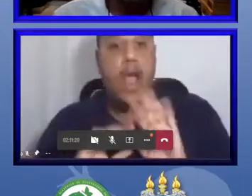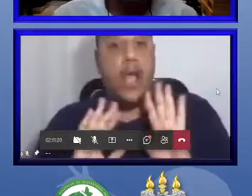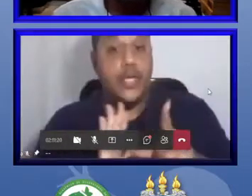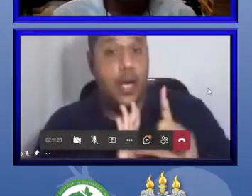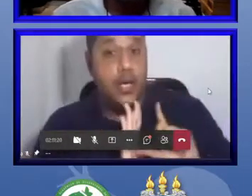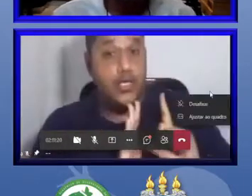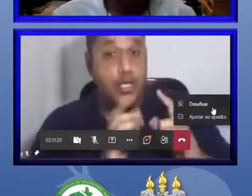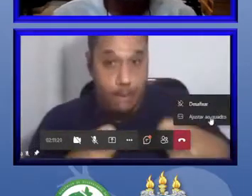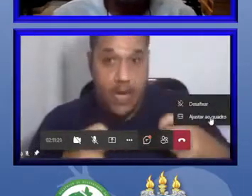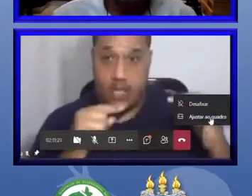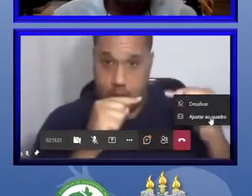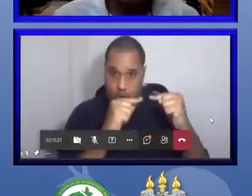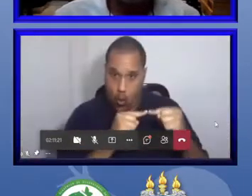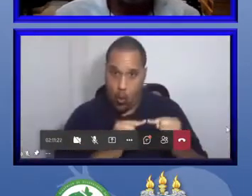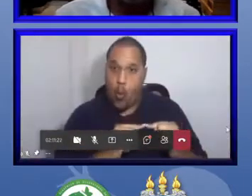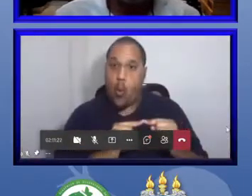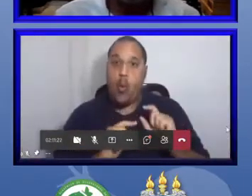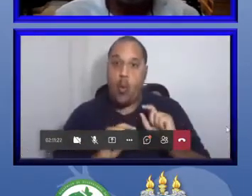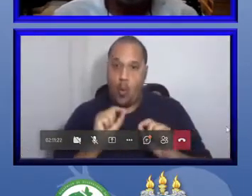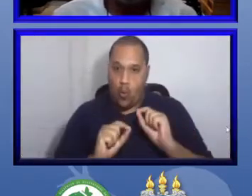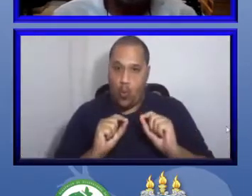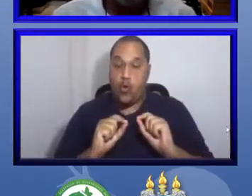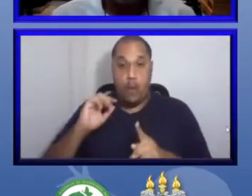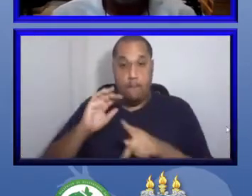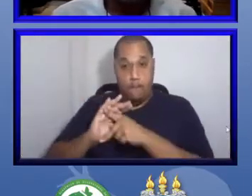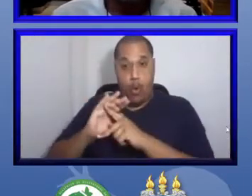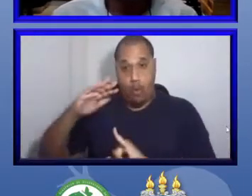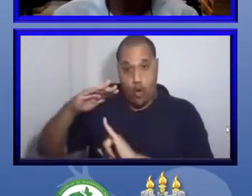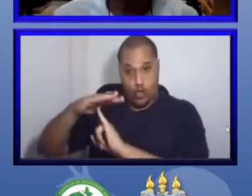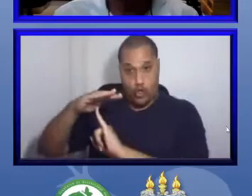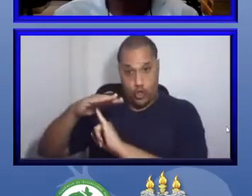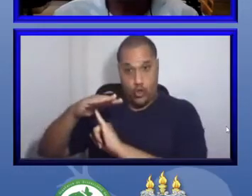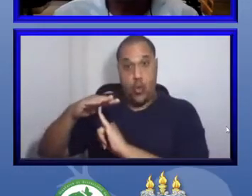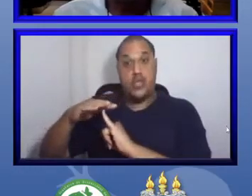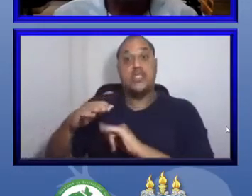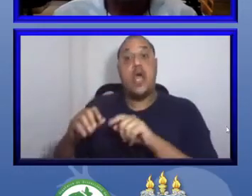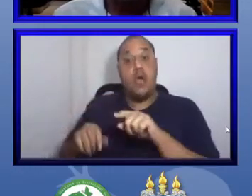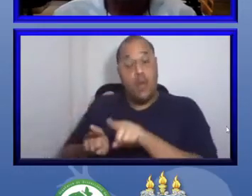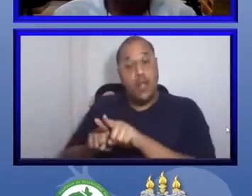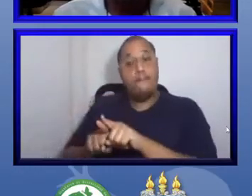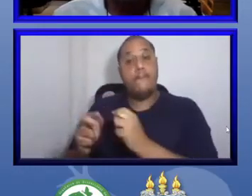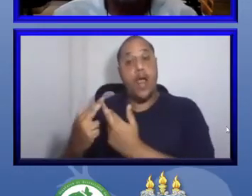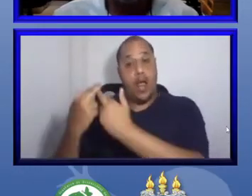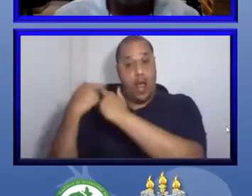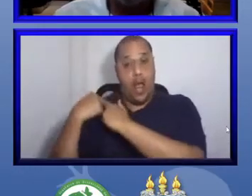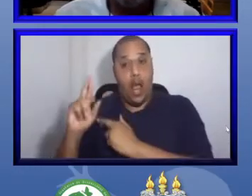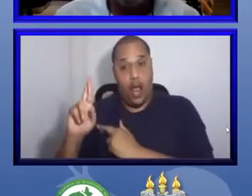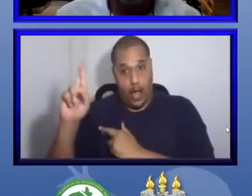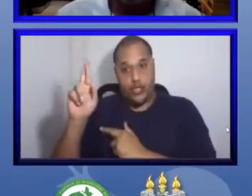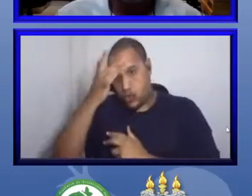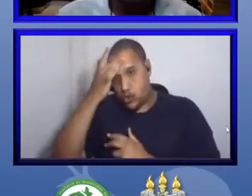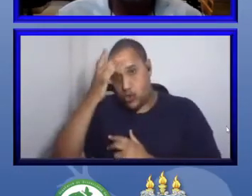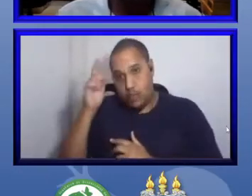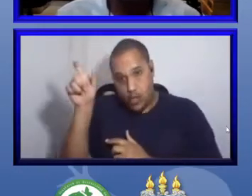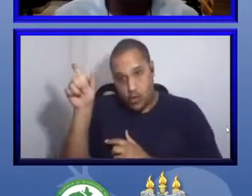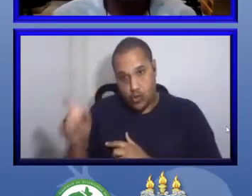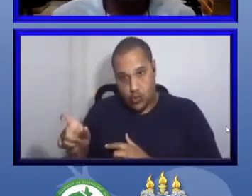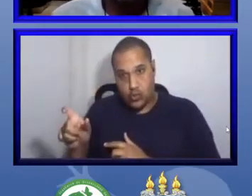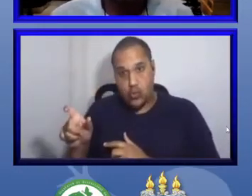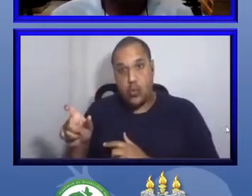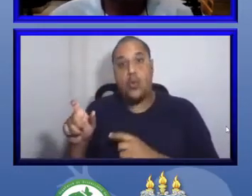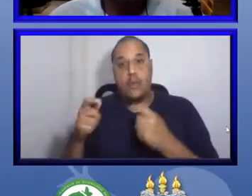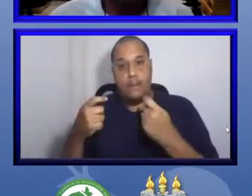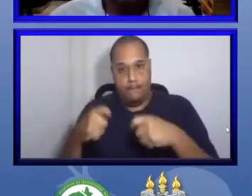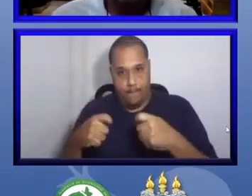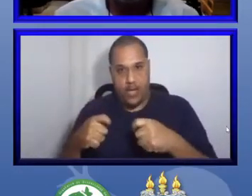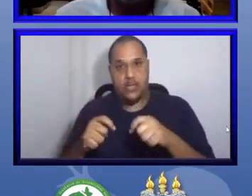da instituição, do curador responsável pelo grupo de organismo que